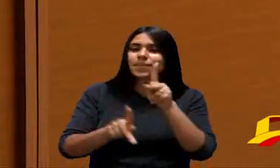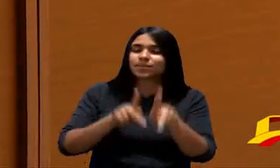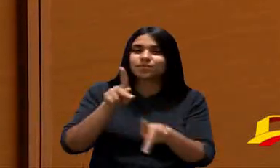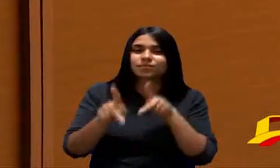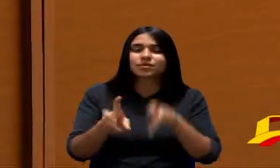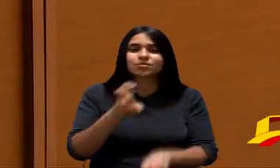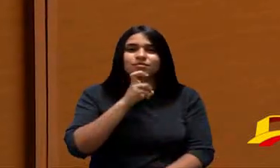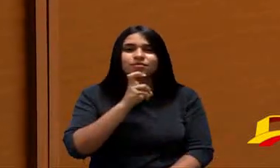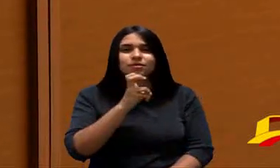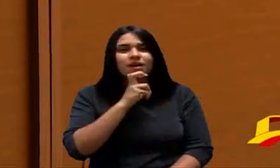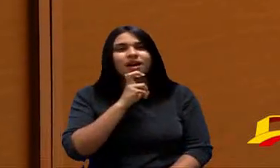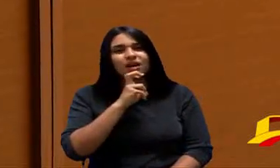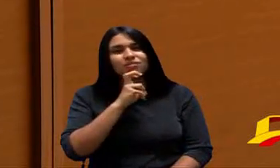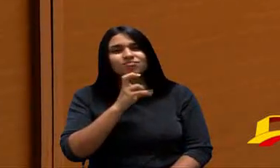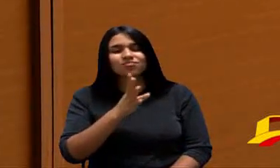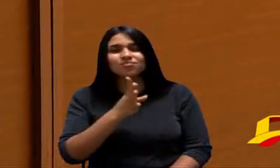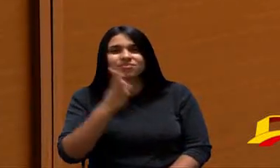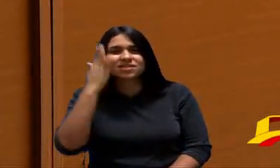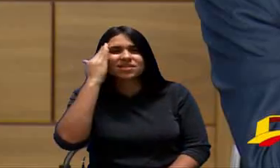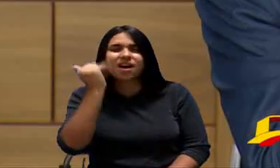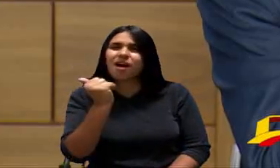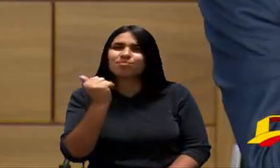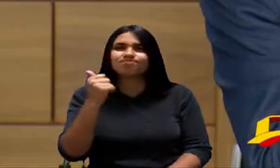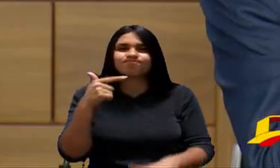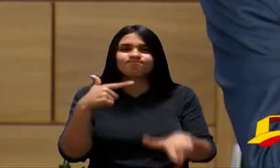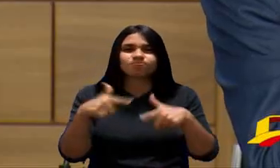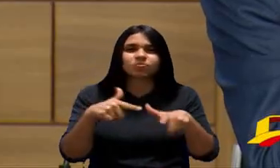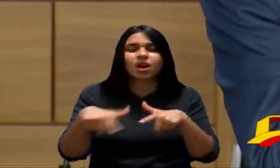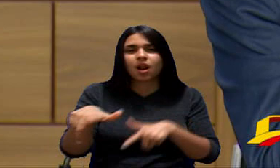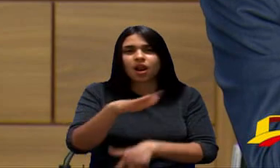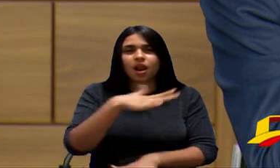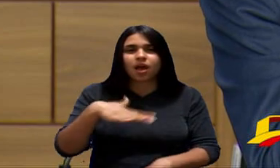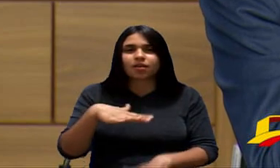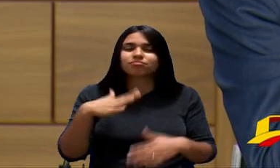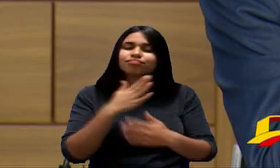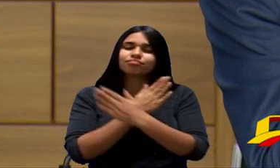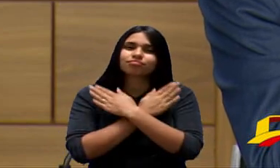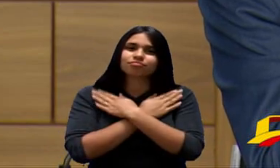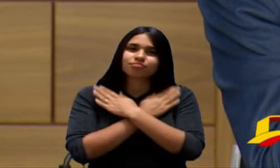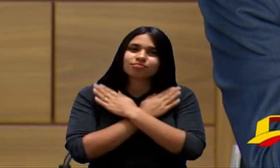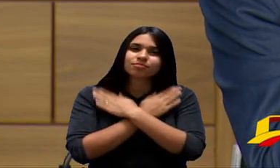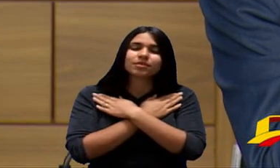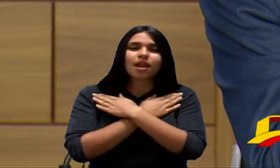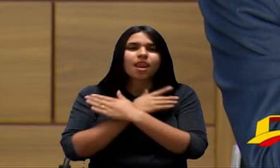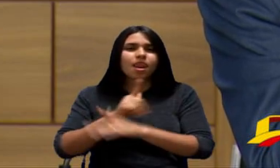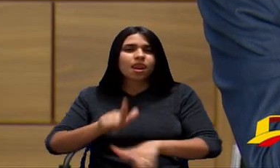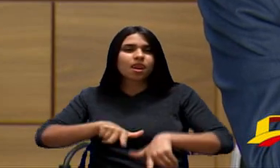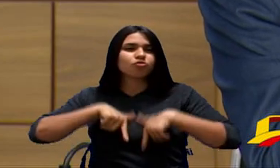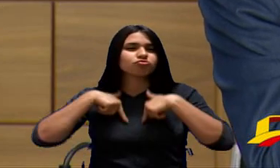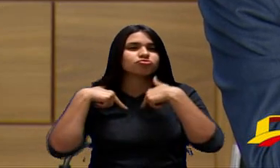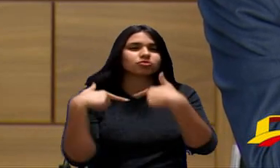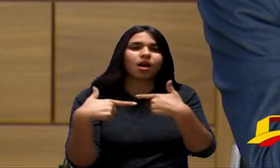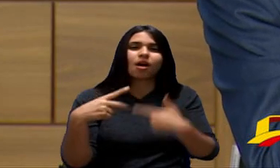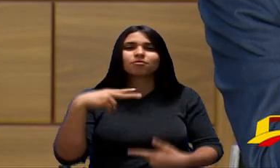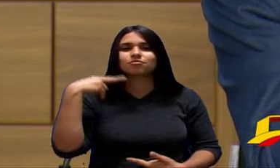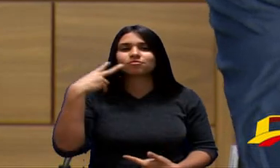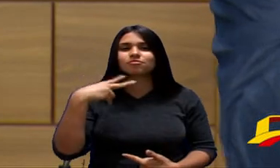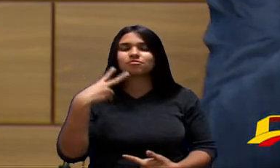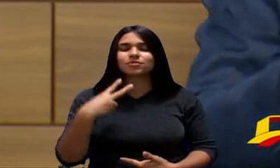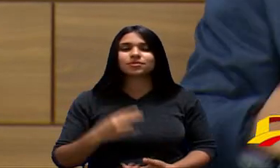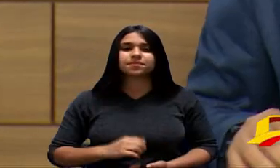Sorocaba Você Sabe Que O Desemprego Vejo Você Sempre Trabalhando E Lutando Aqui Como Esse Vereador Aqui